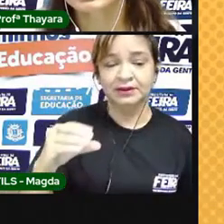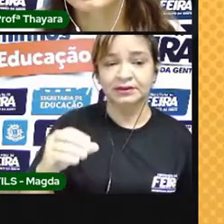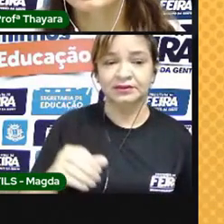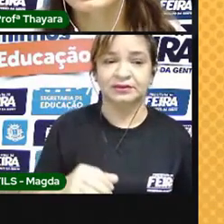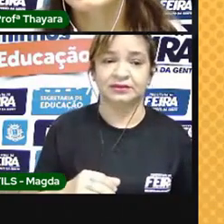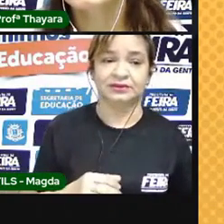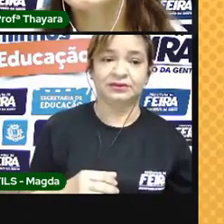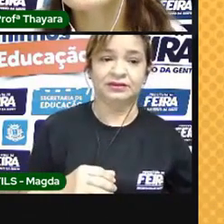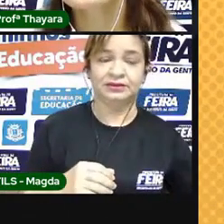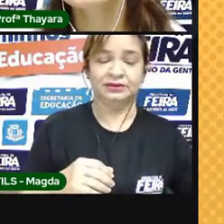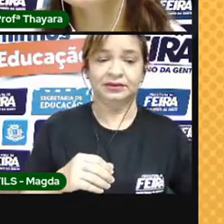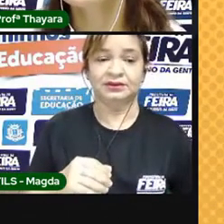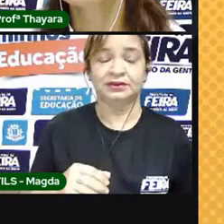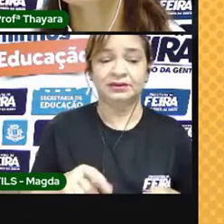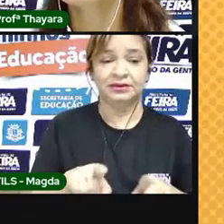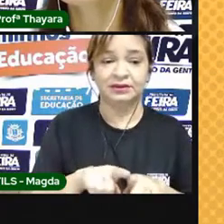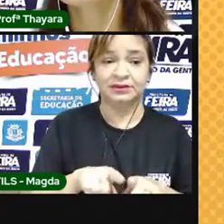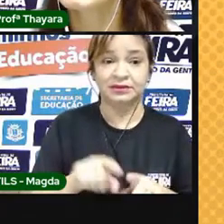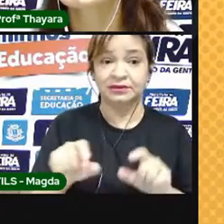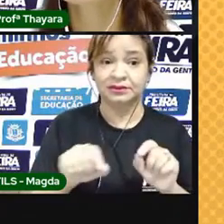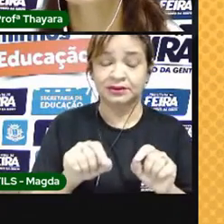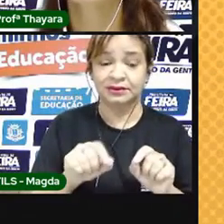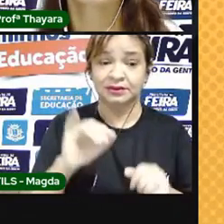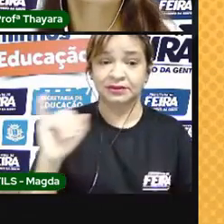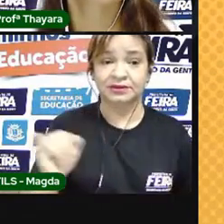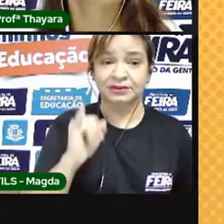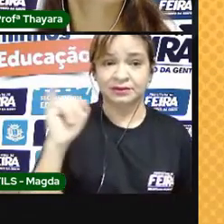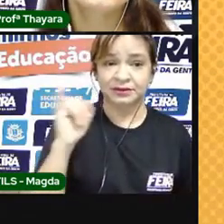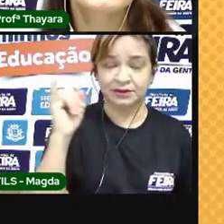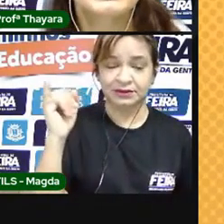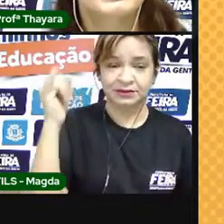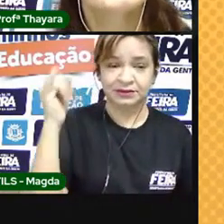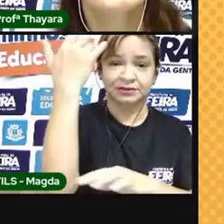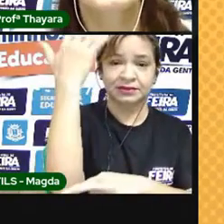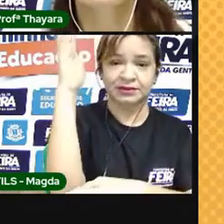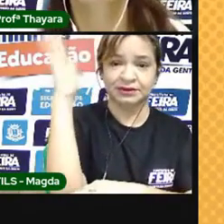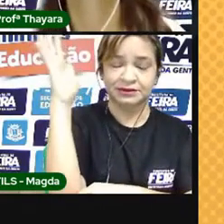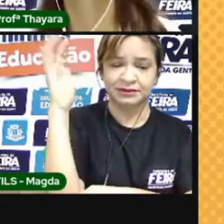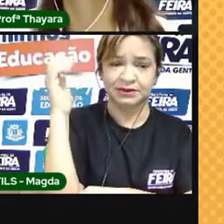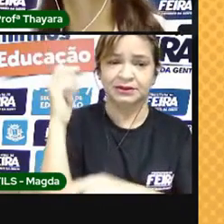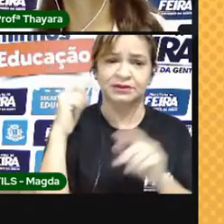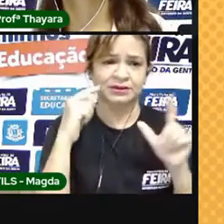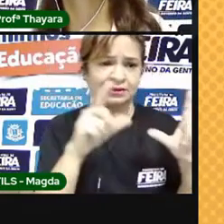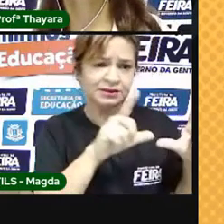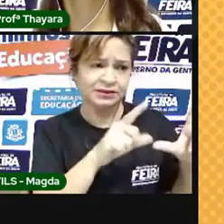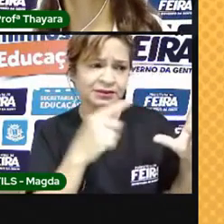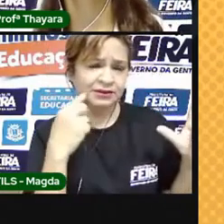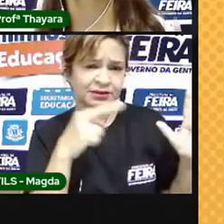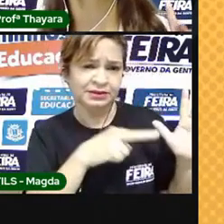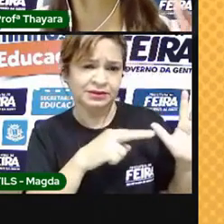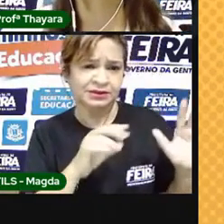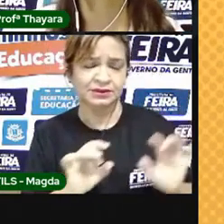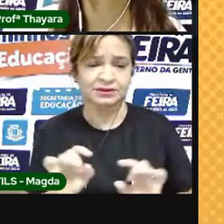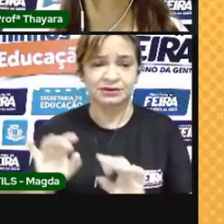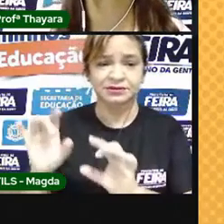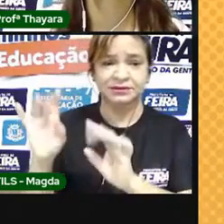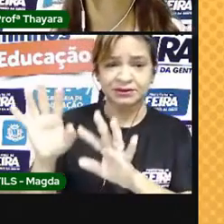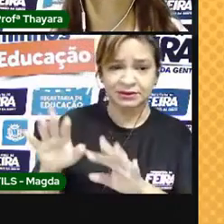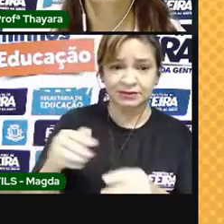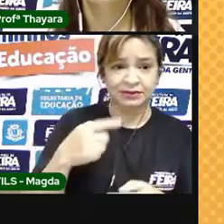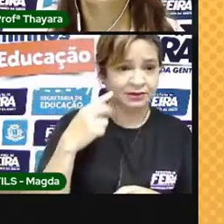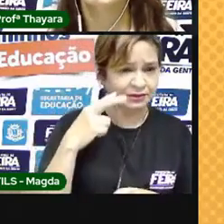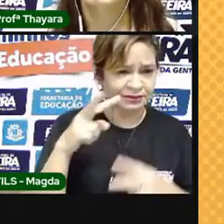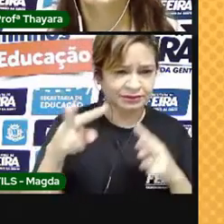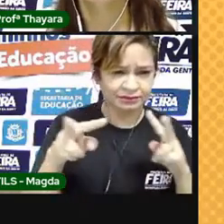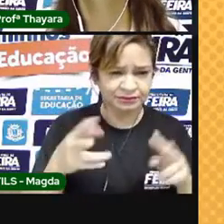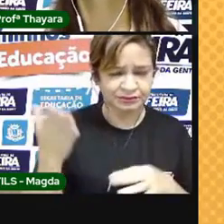carbônico, ele é muito importante para as plantas e para as algas realizarem um processo muito especial que você já deve ter visto nos